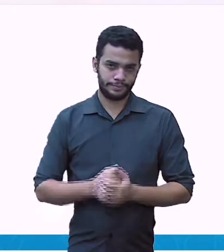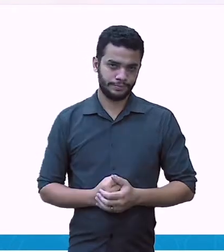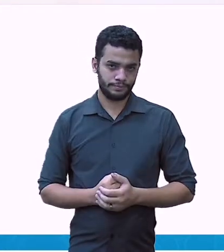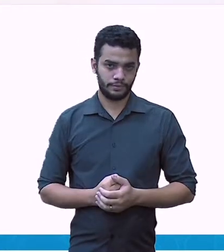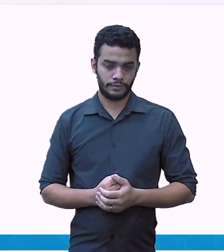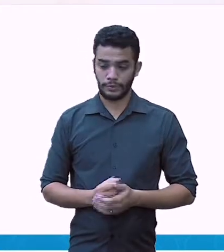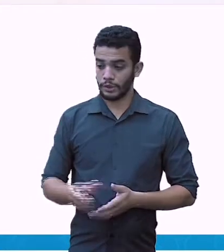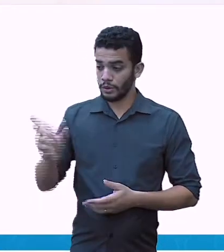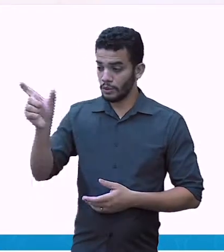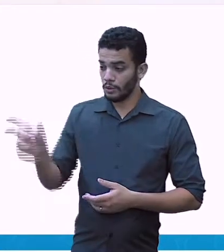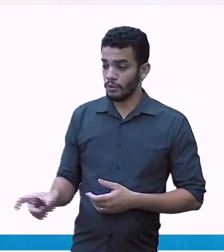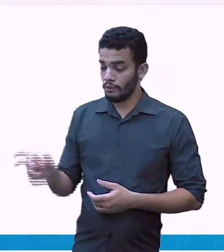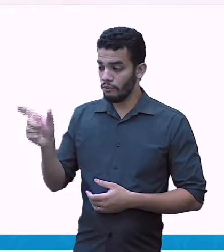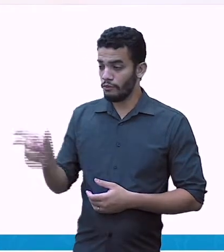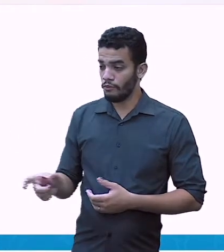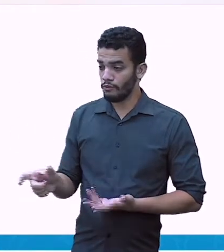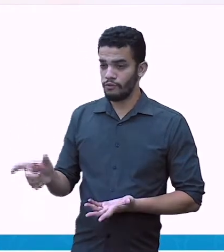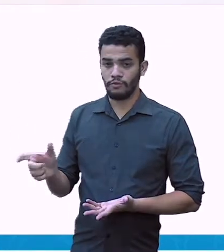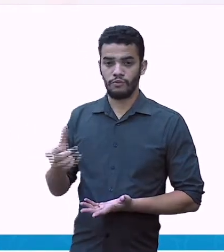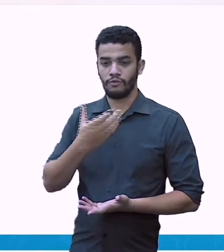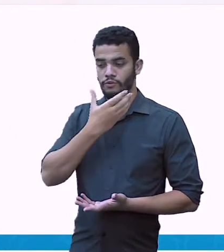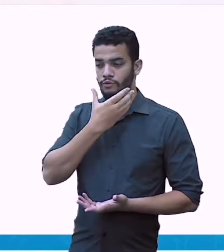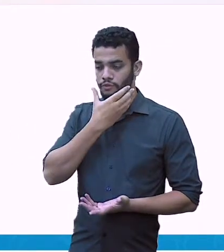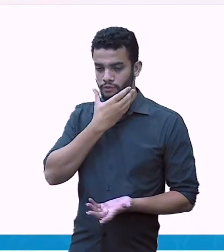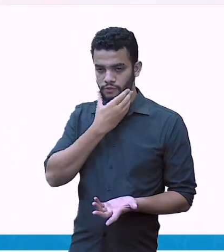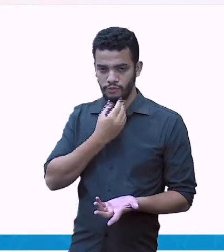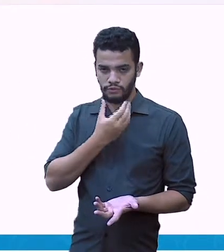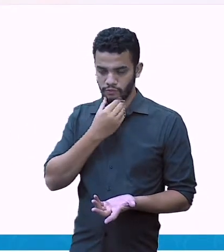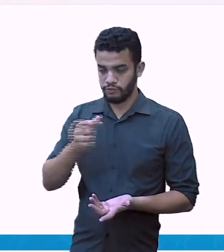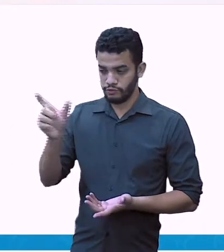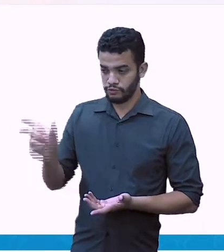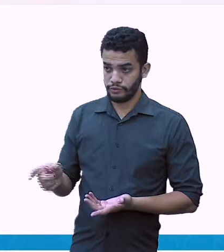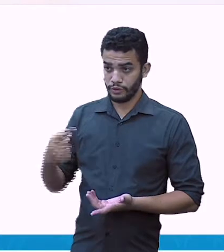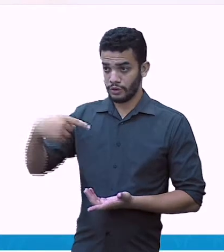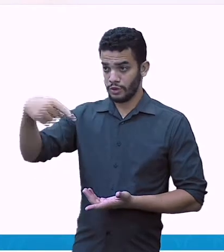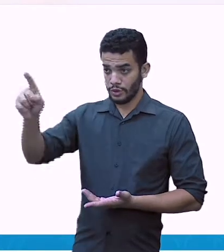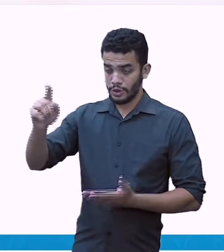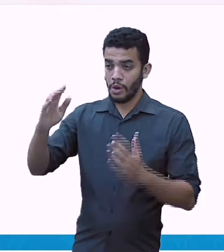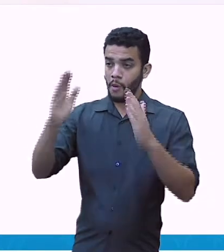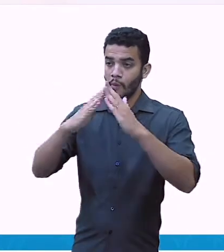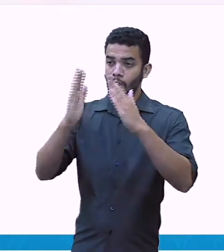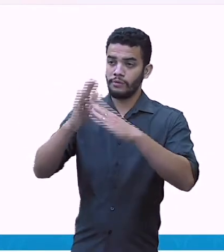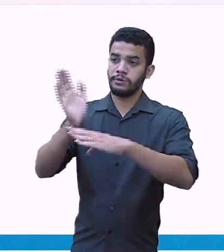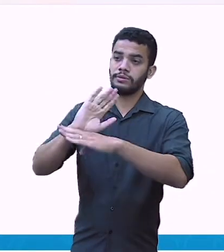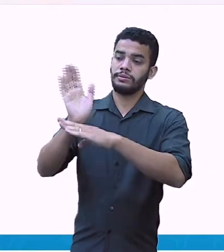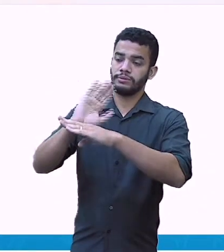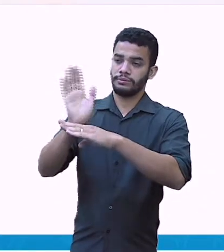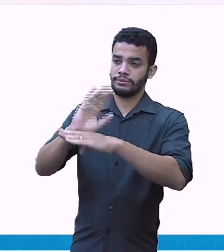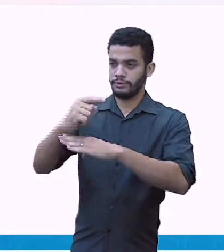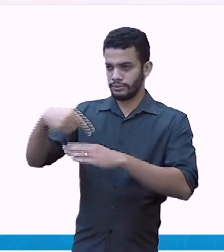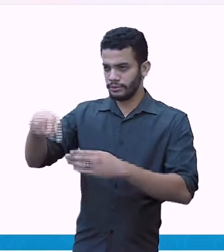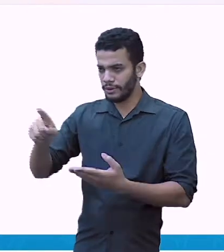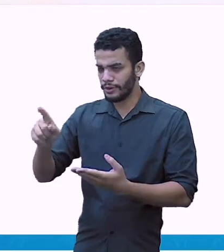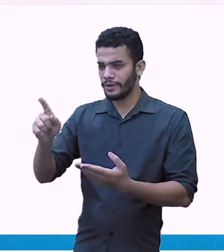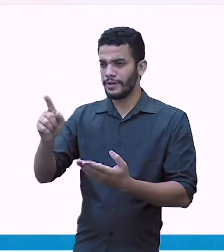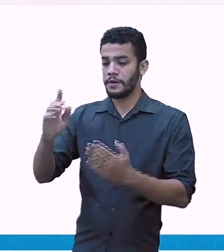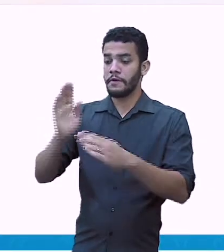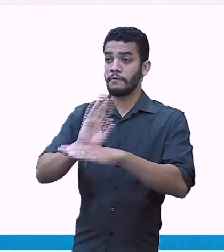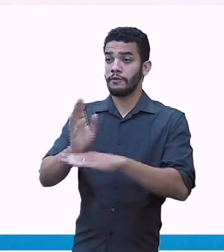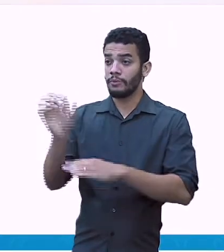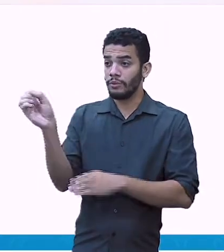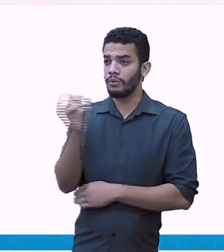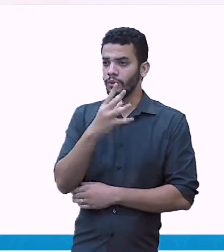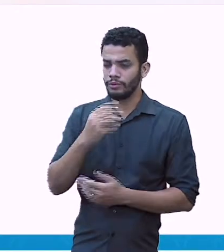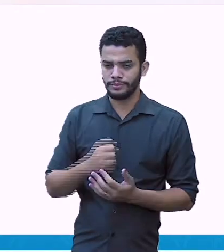cinema assistir ao novo filme que entrou em cartaz. Chegando no cinema,